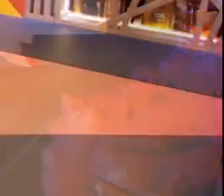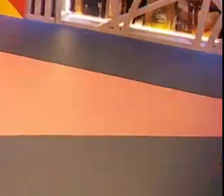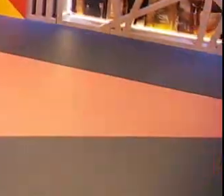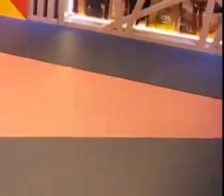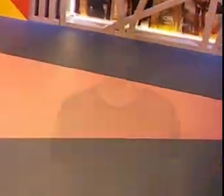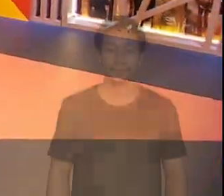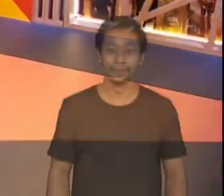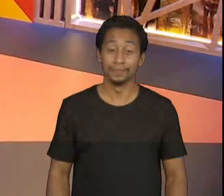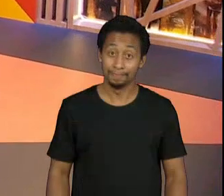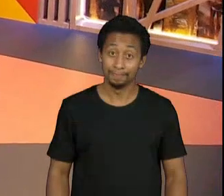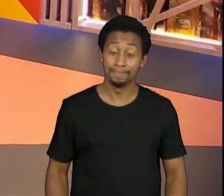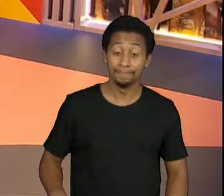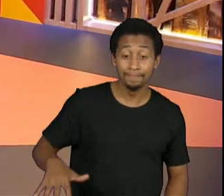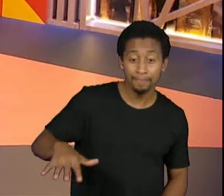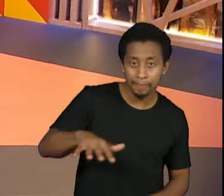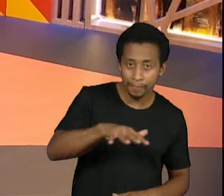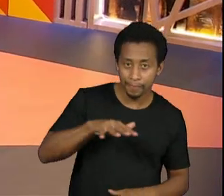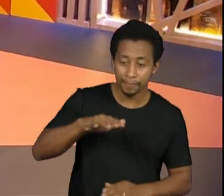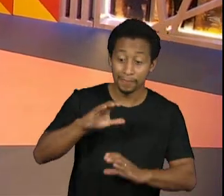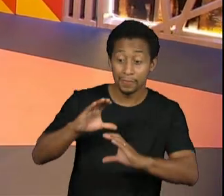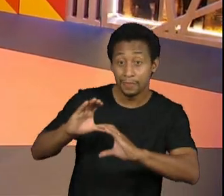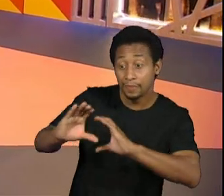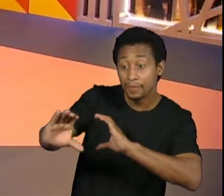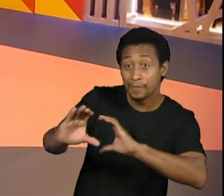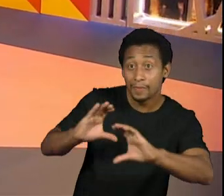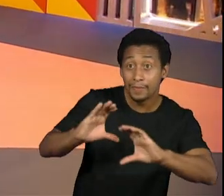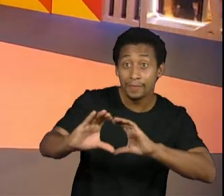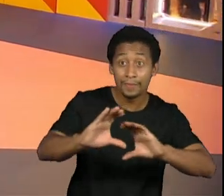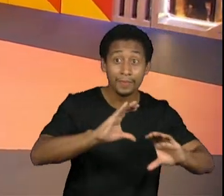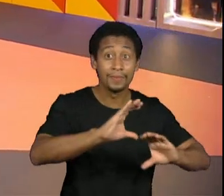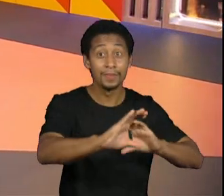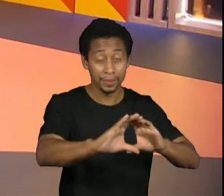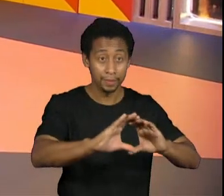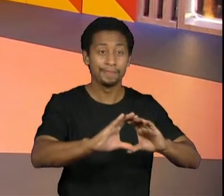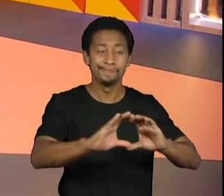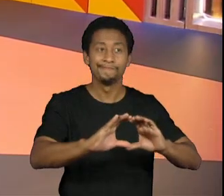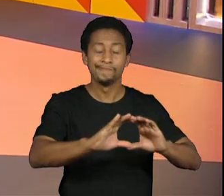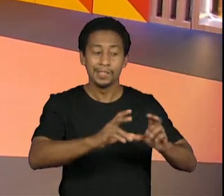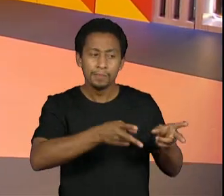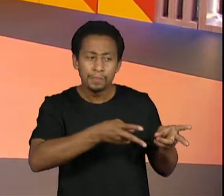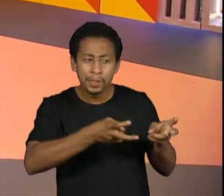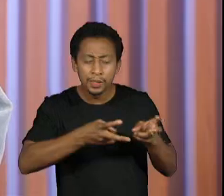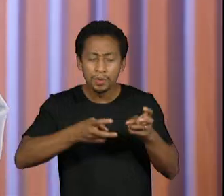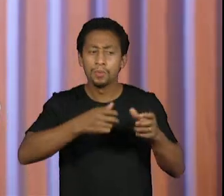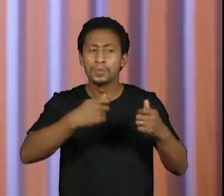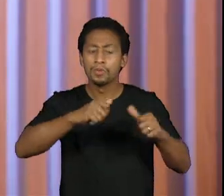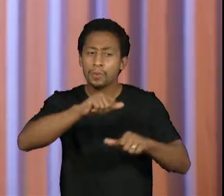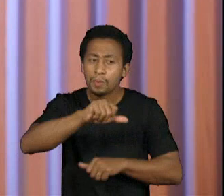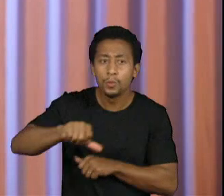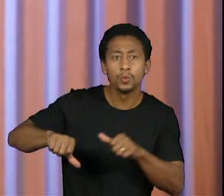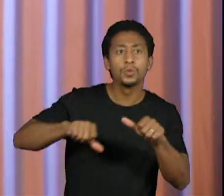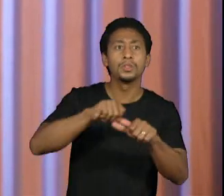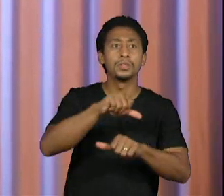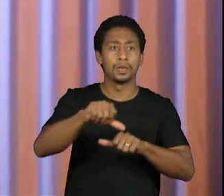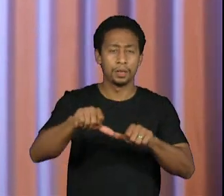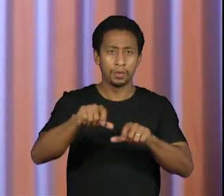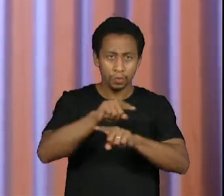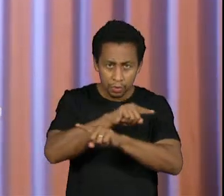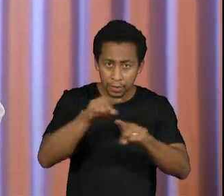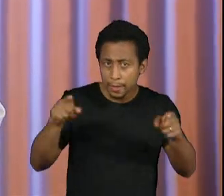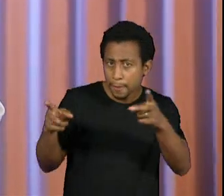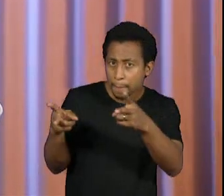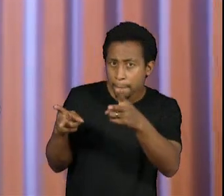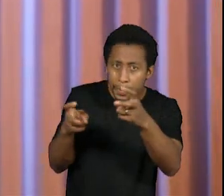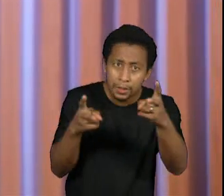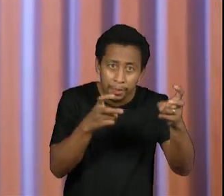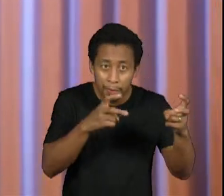Os meios de comunicação, de repente, se viram obrigados a mudar alguns padrões. Você já reparou que cada vez